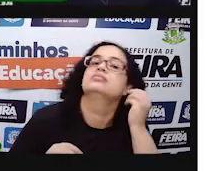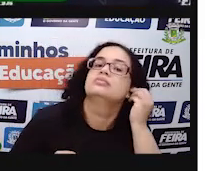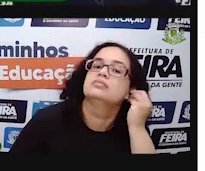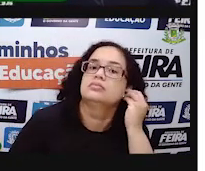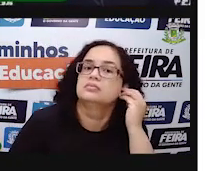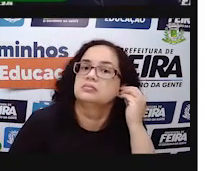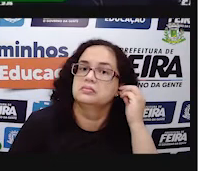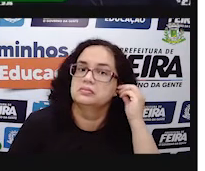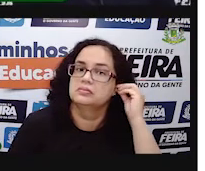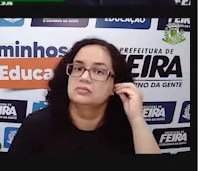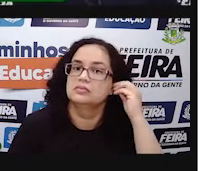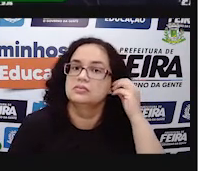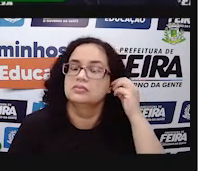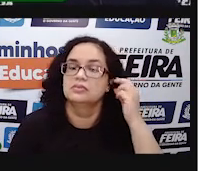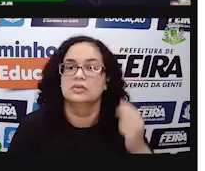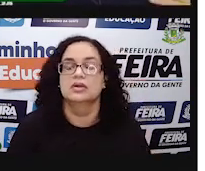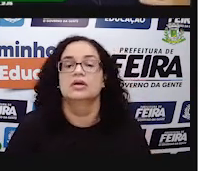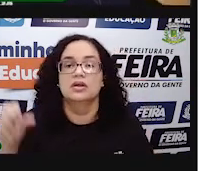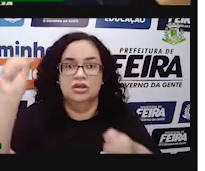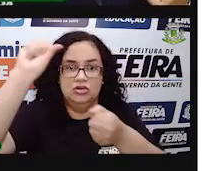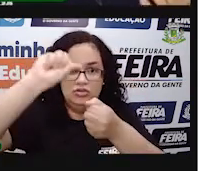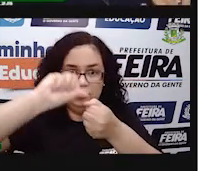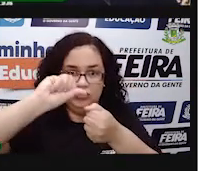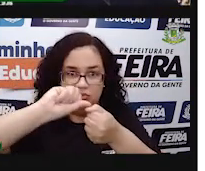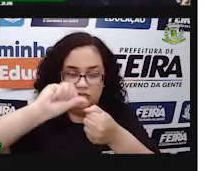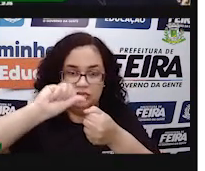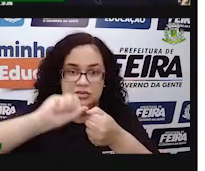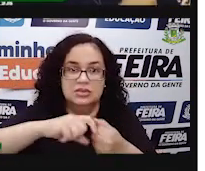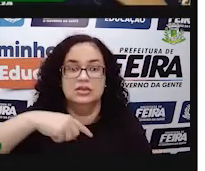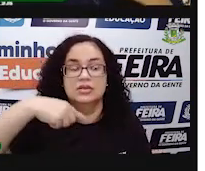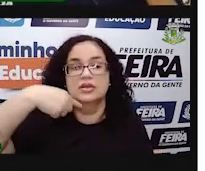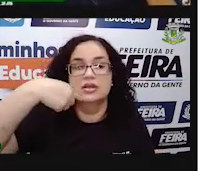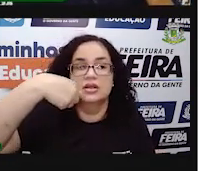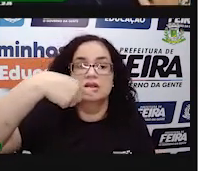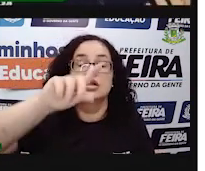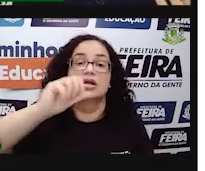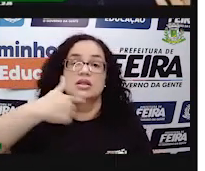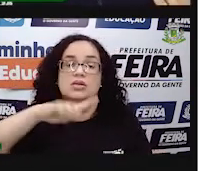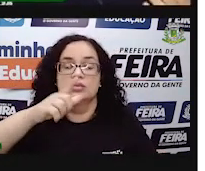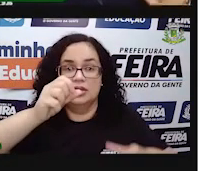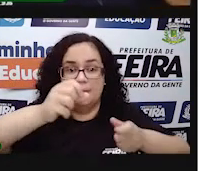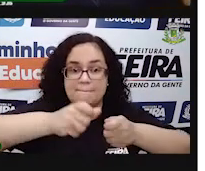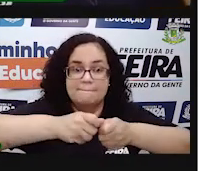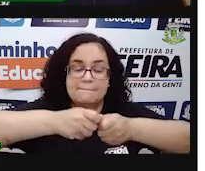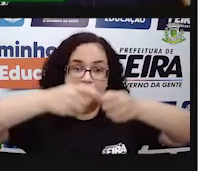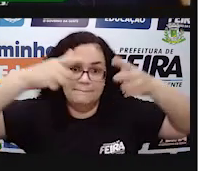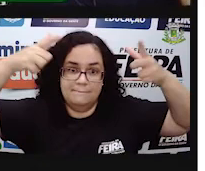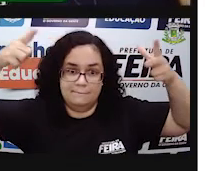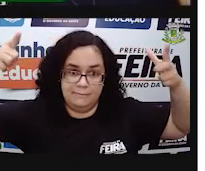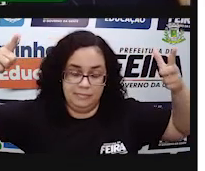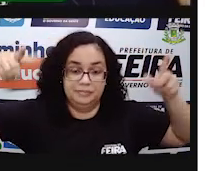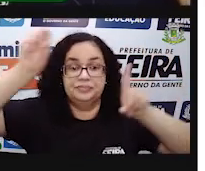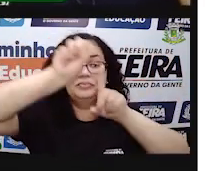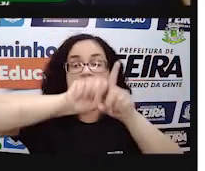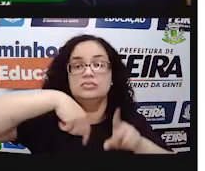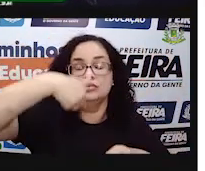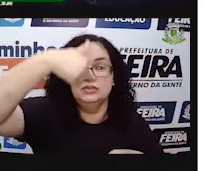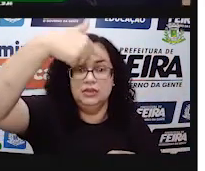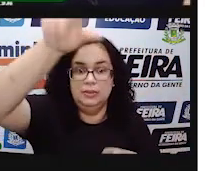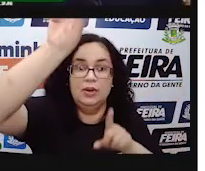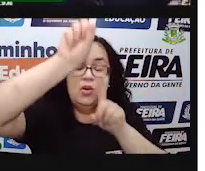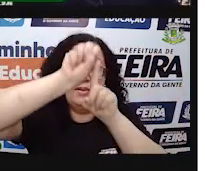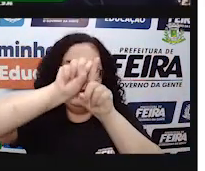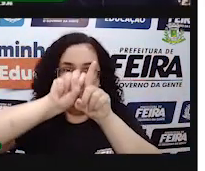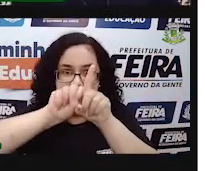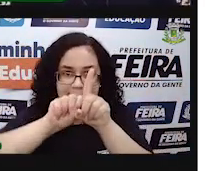pergunta, o que é necessário fazer para que não haja aumento de